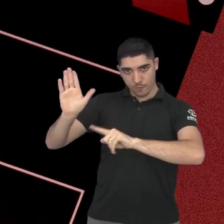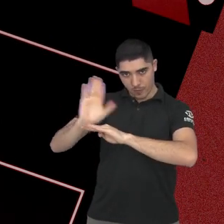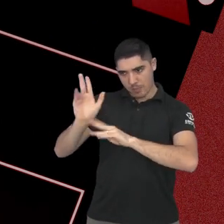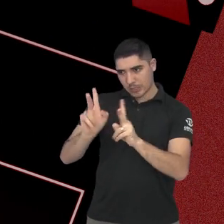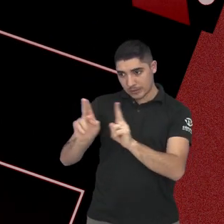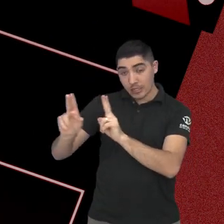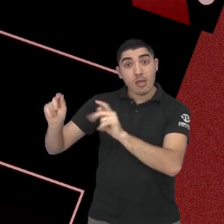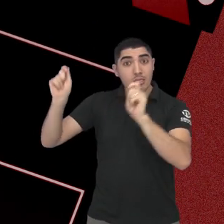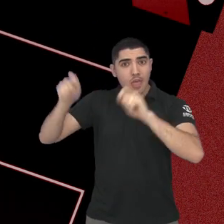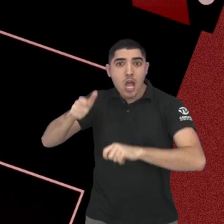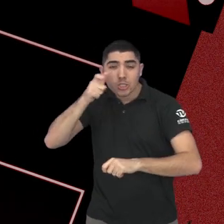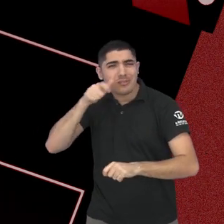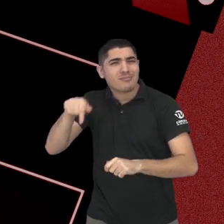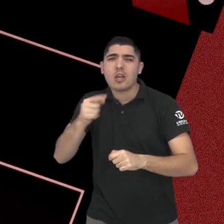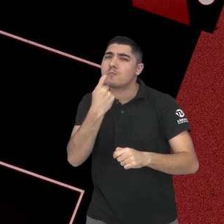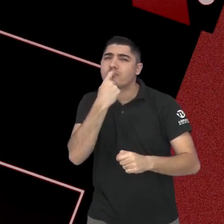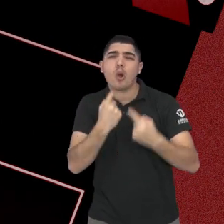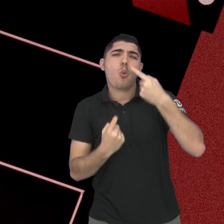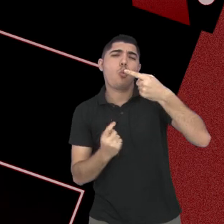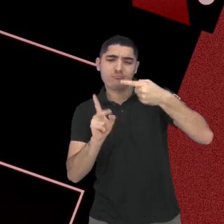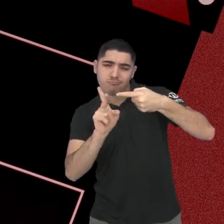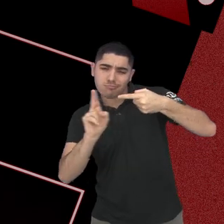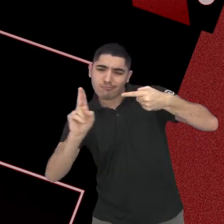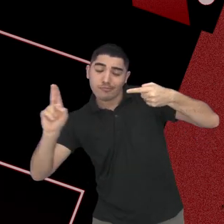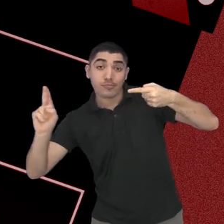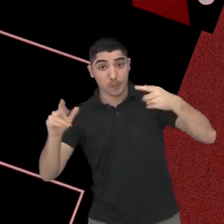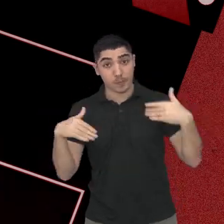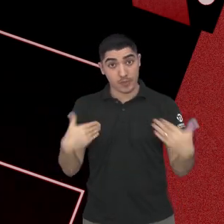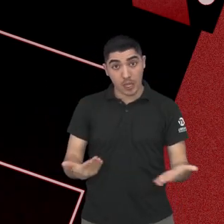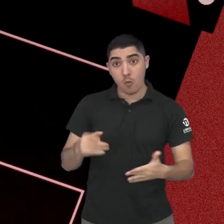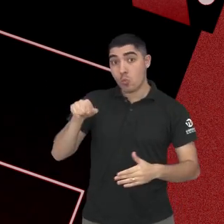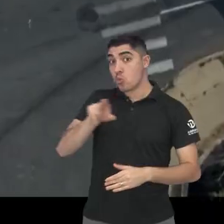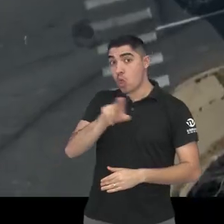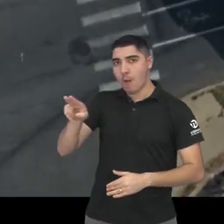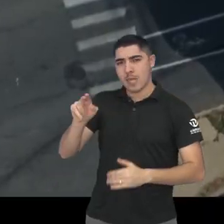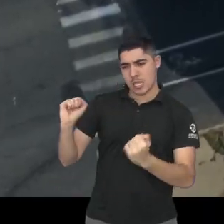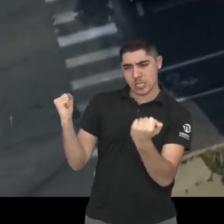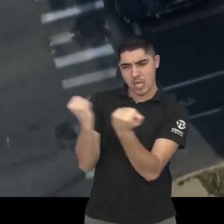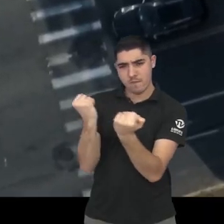maratonar, porque só tem uma temporada, em defesa de Jacob.